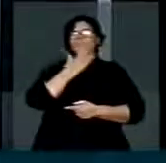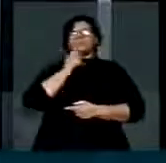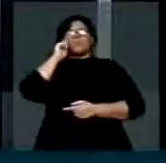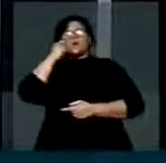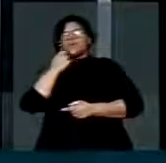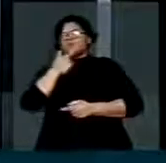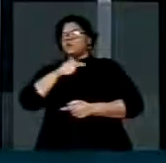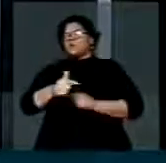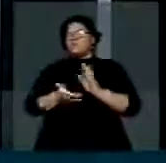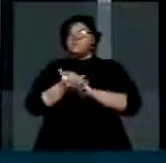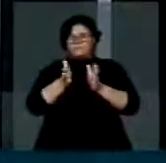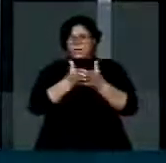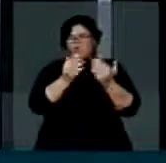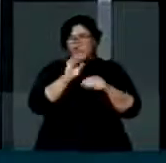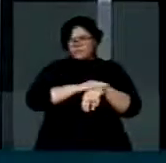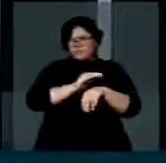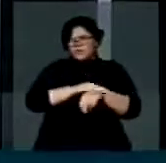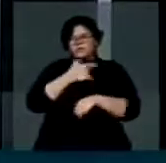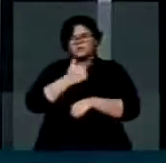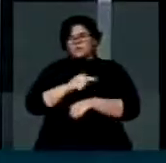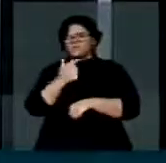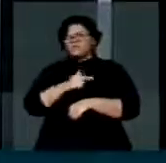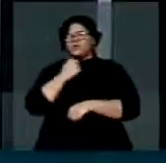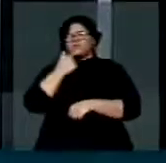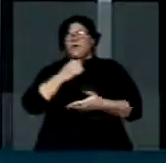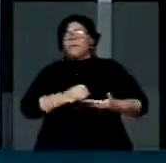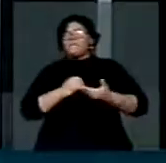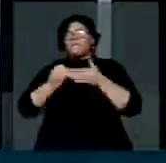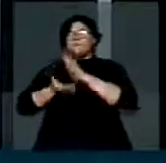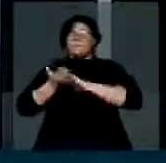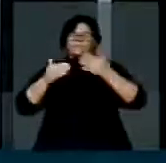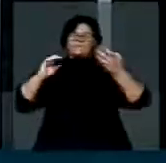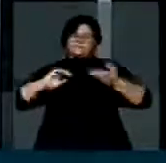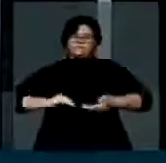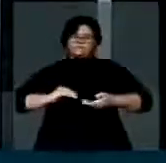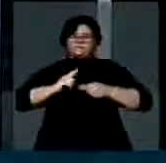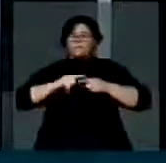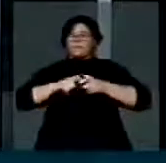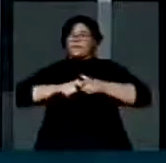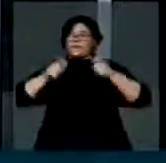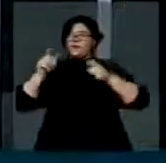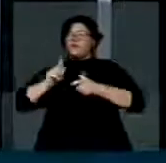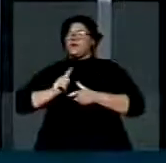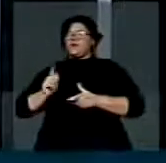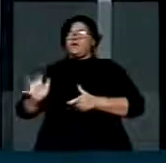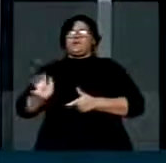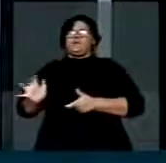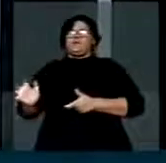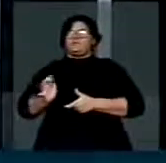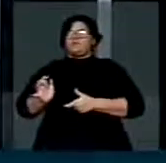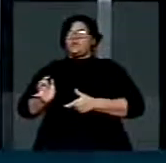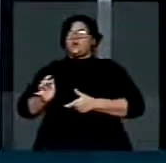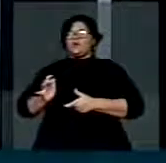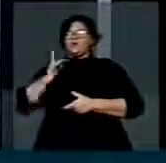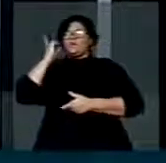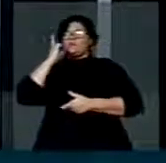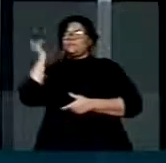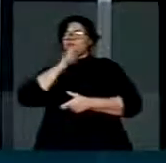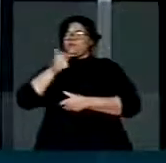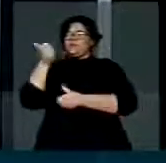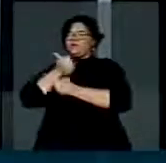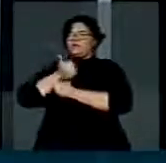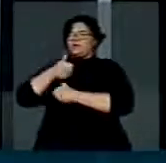não tem vez nesse parlamento, porque a maioria se elege prometendo tudo de bom para o mais pobre, são